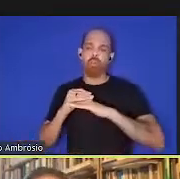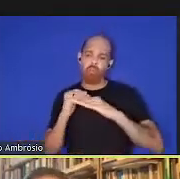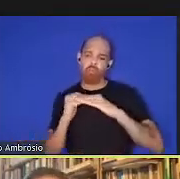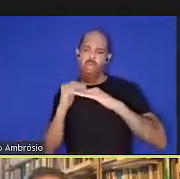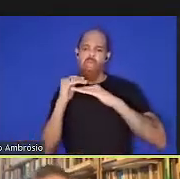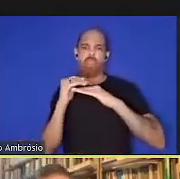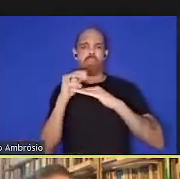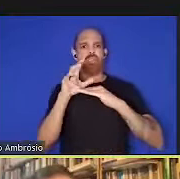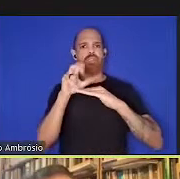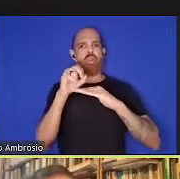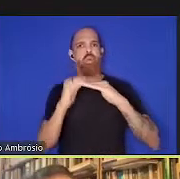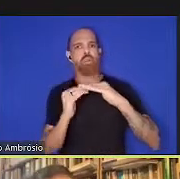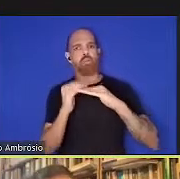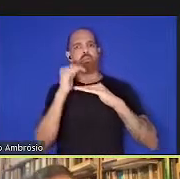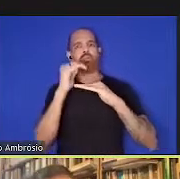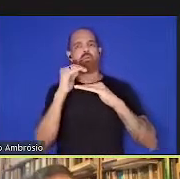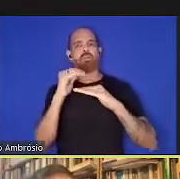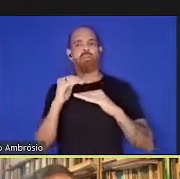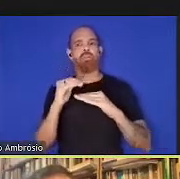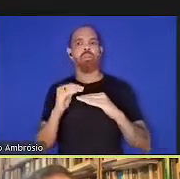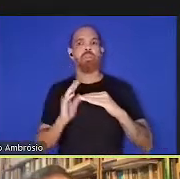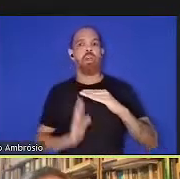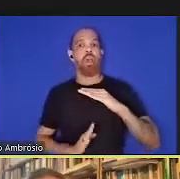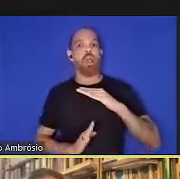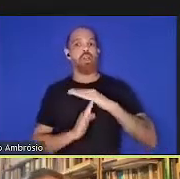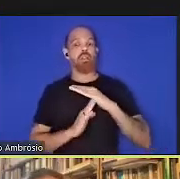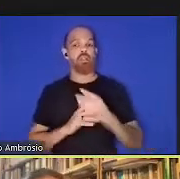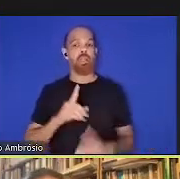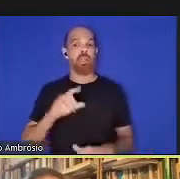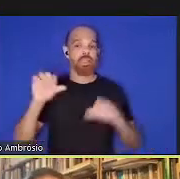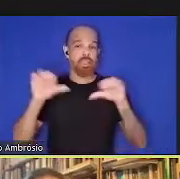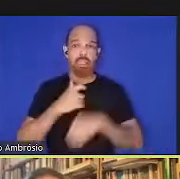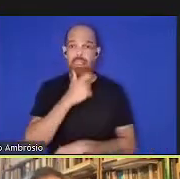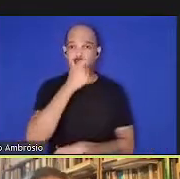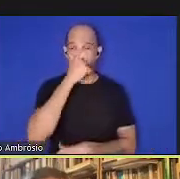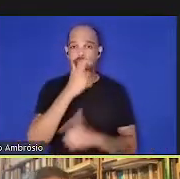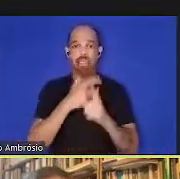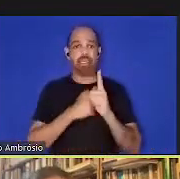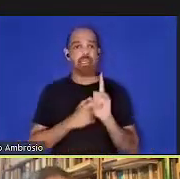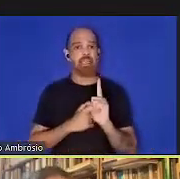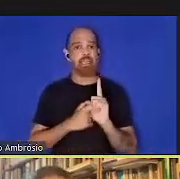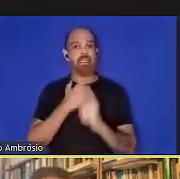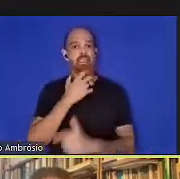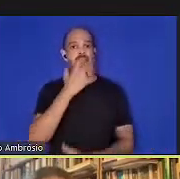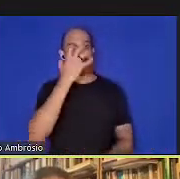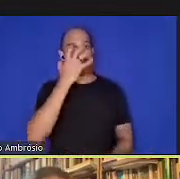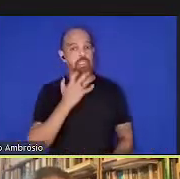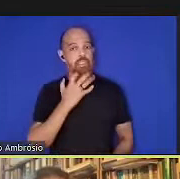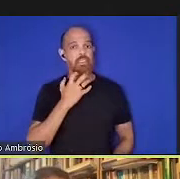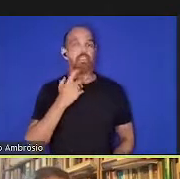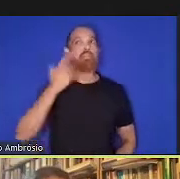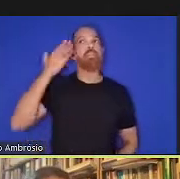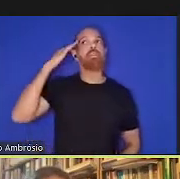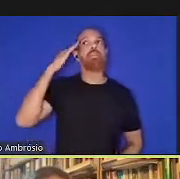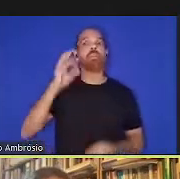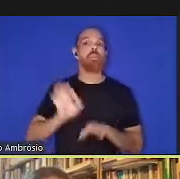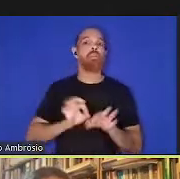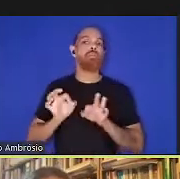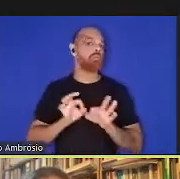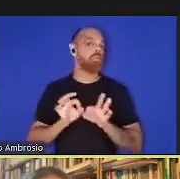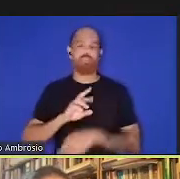então até na crise, nosso entendimento de preparação não era